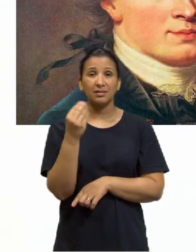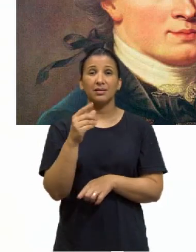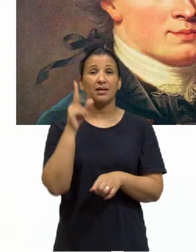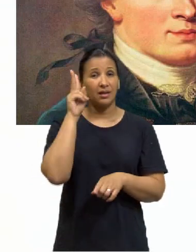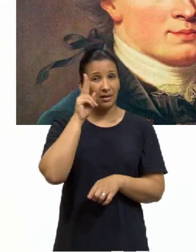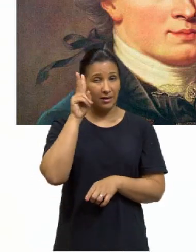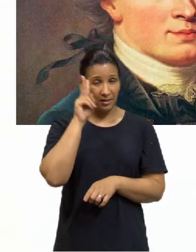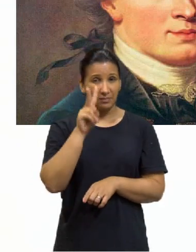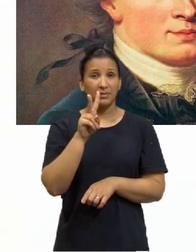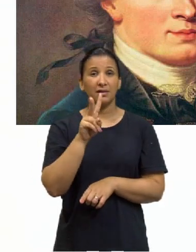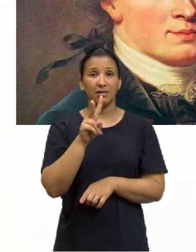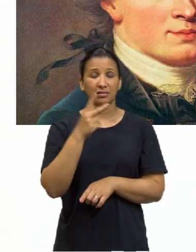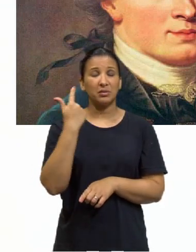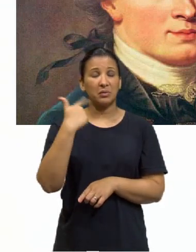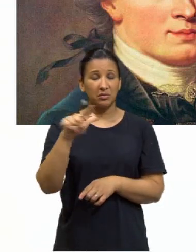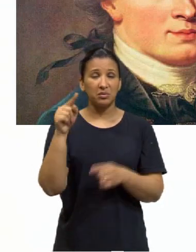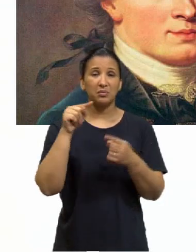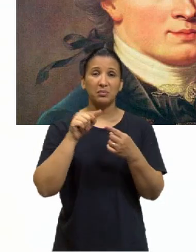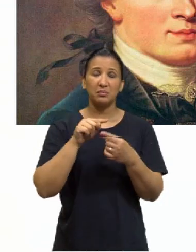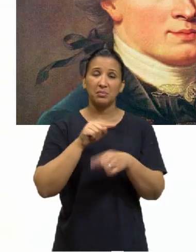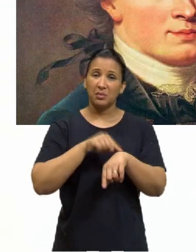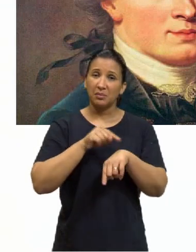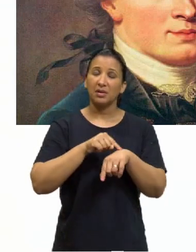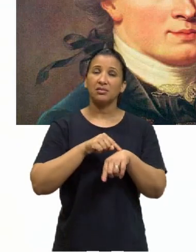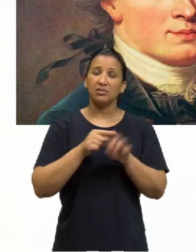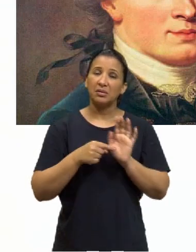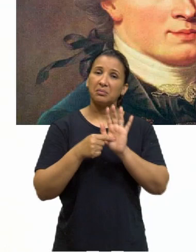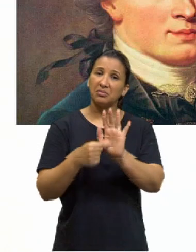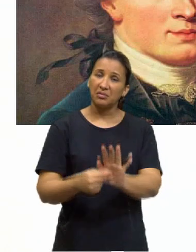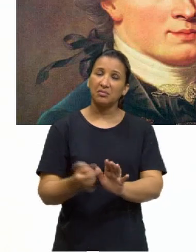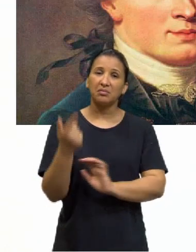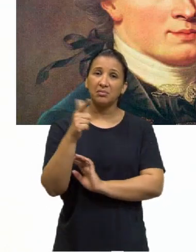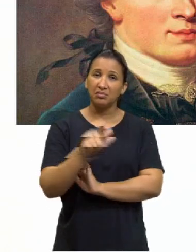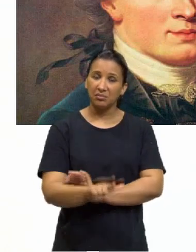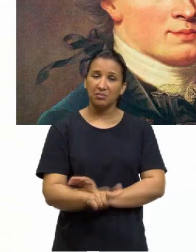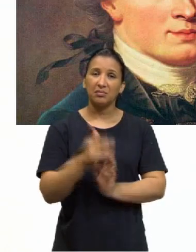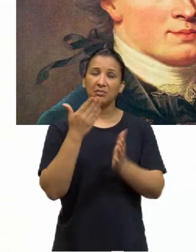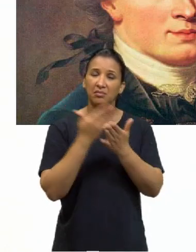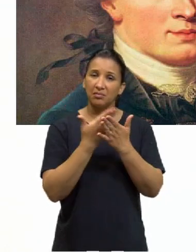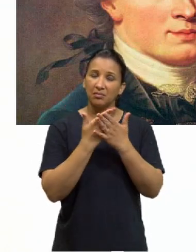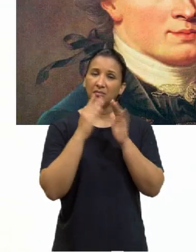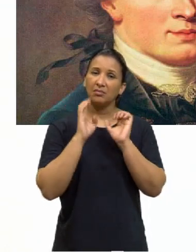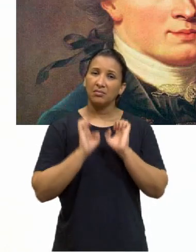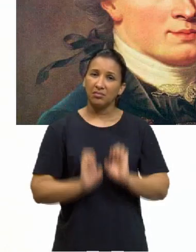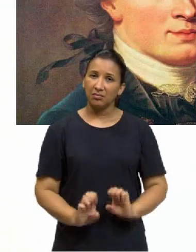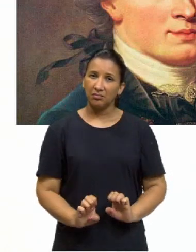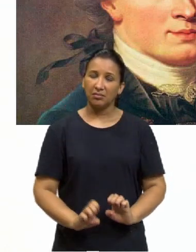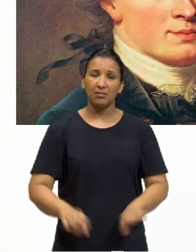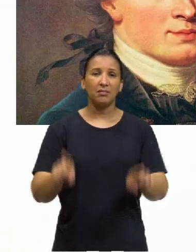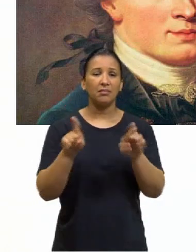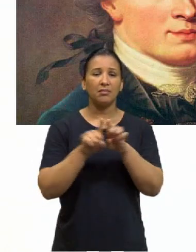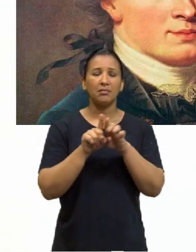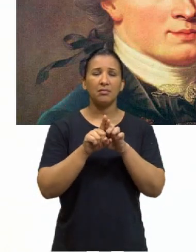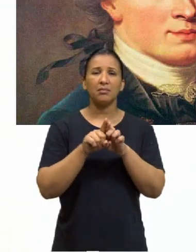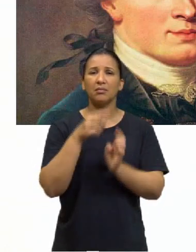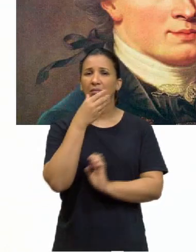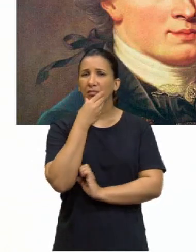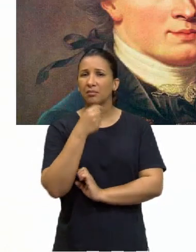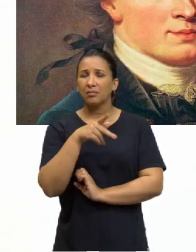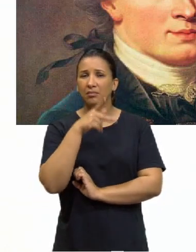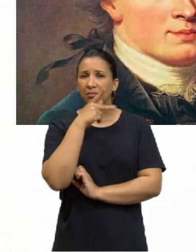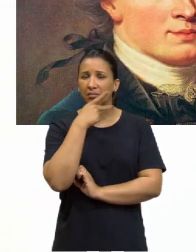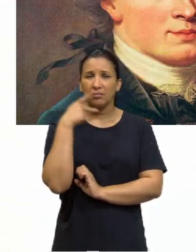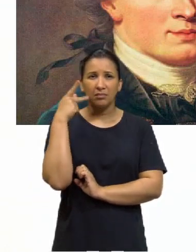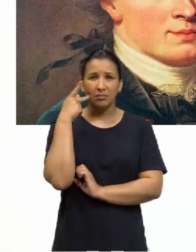aparecer mais outros momentos, então está aí, canta, apareceu nossa aula de ética, onde canta aponta a razão